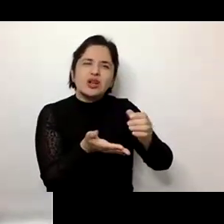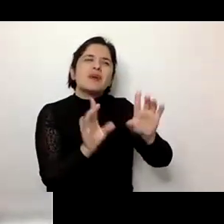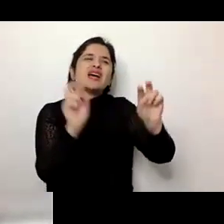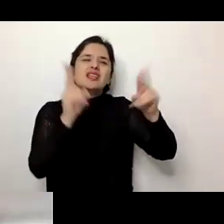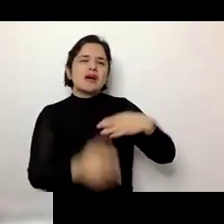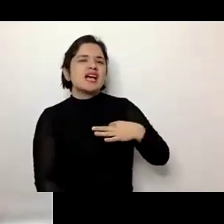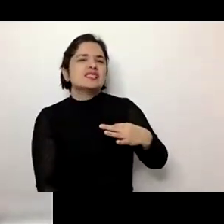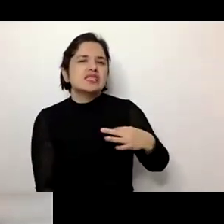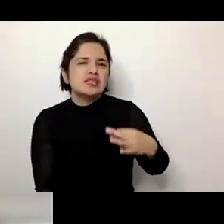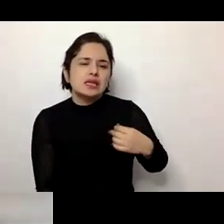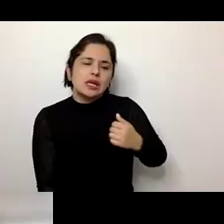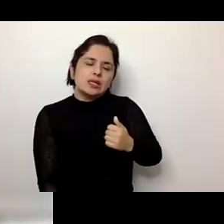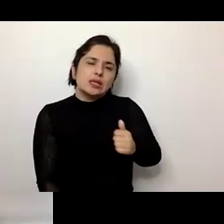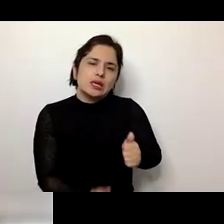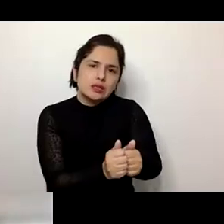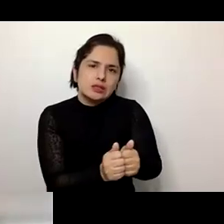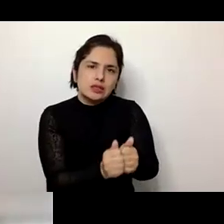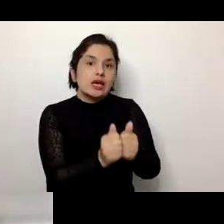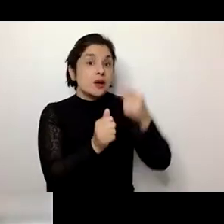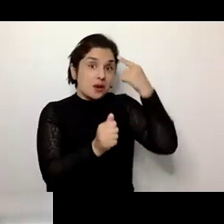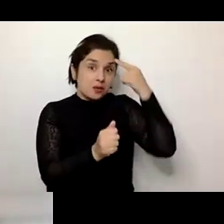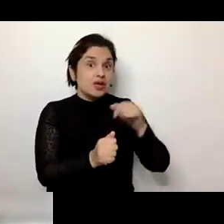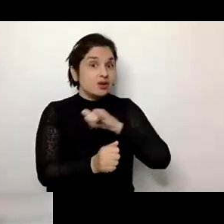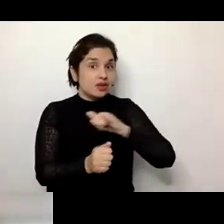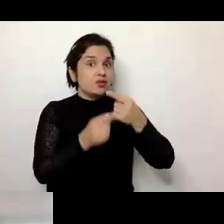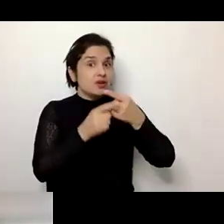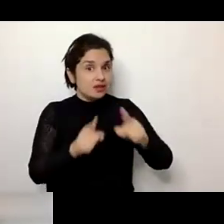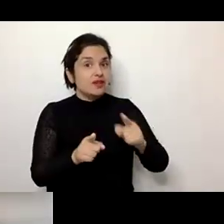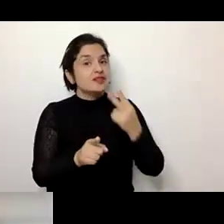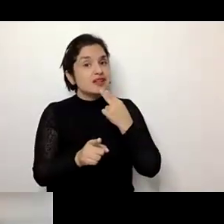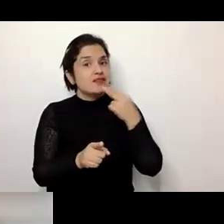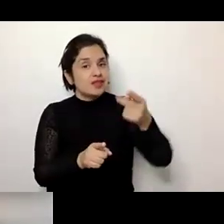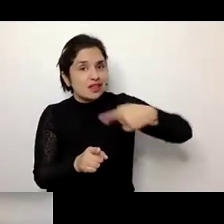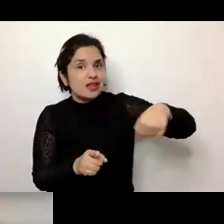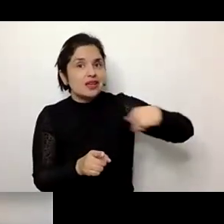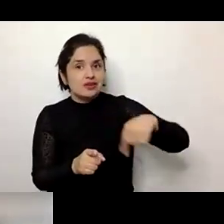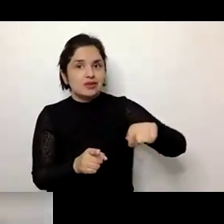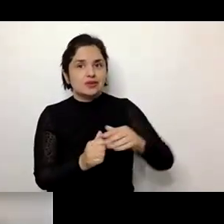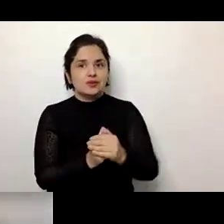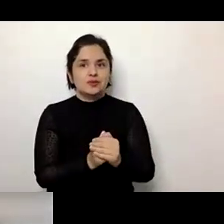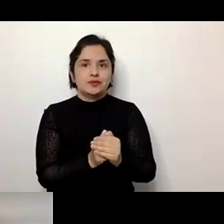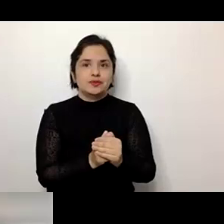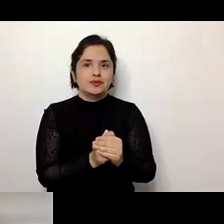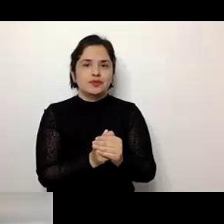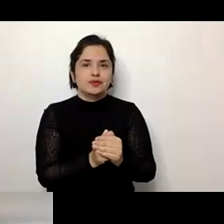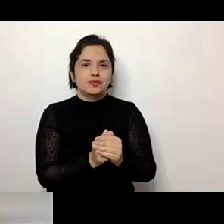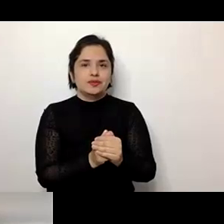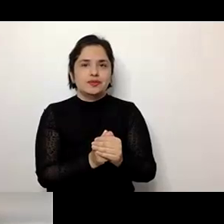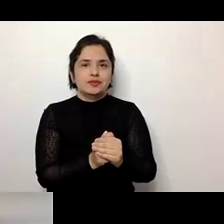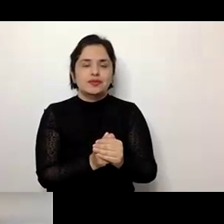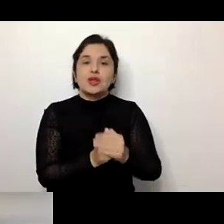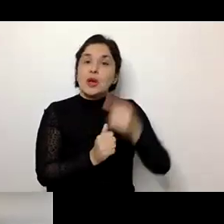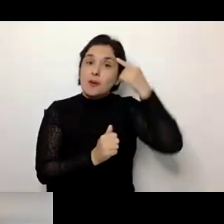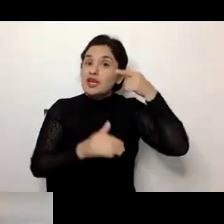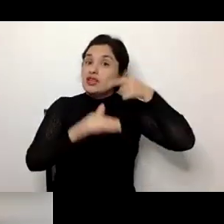mas já fez uma diferença importante na vida deles. Então, o fato de estar em uma instituição